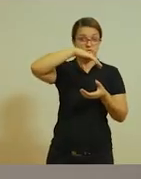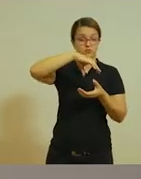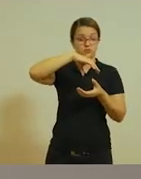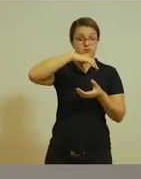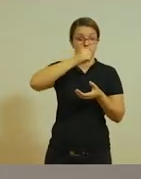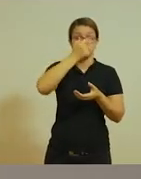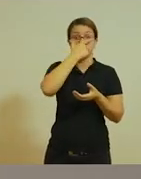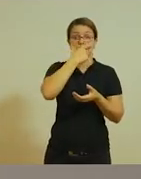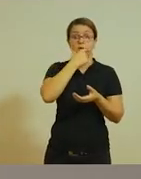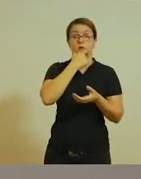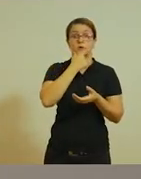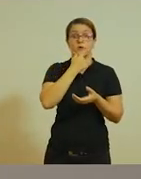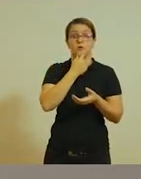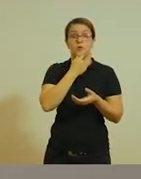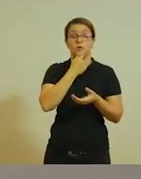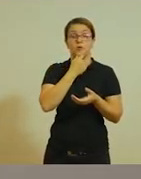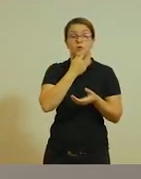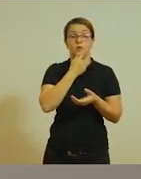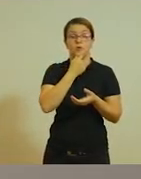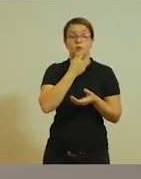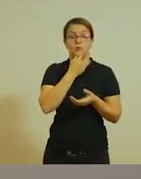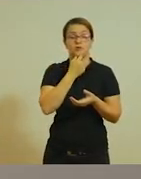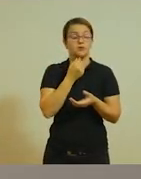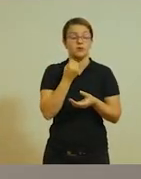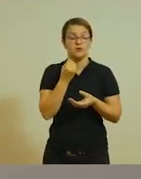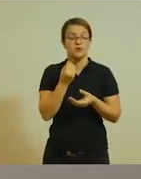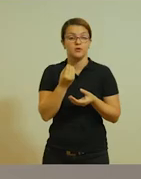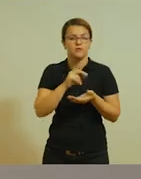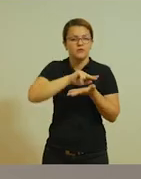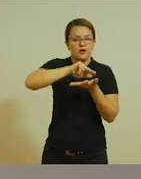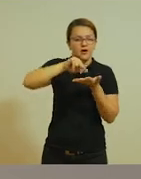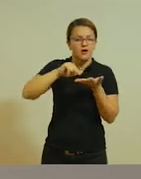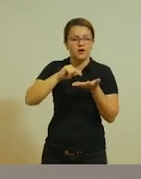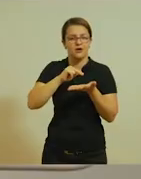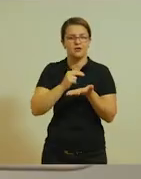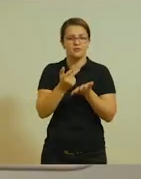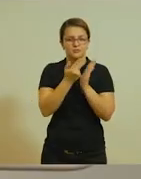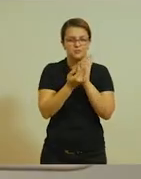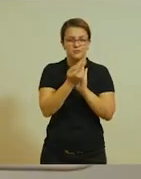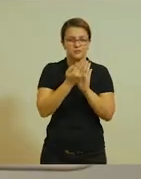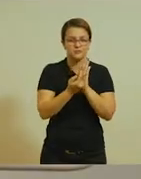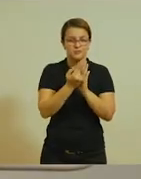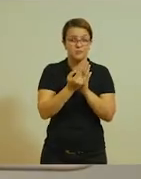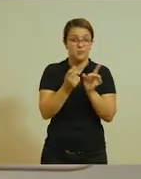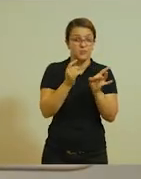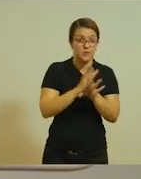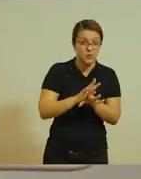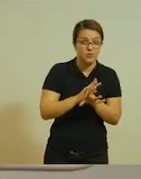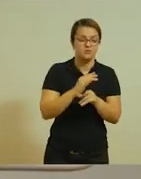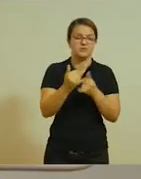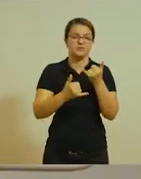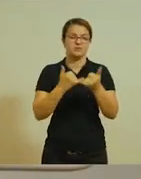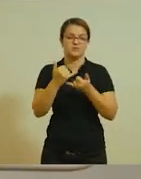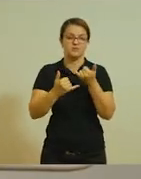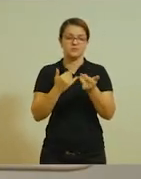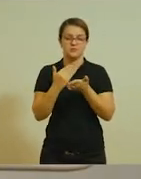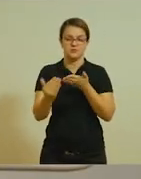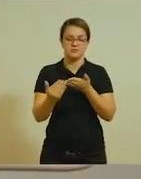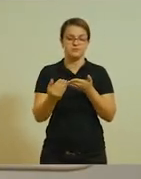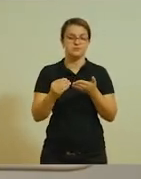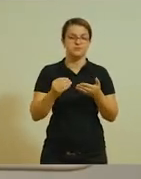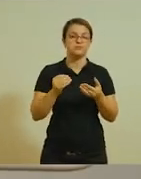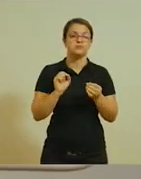para desenhar os vários tipos de carinha. E depois chega na hora da brincadeira. Vamos lá.